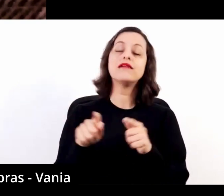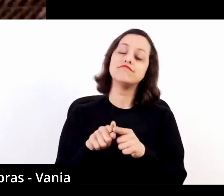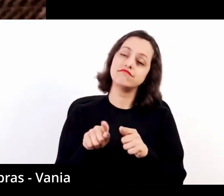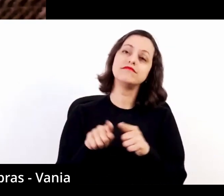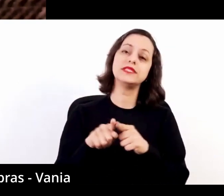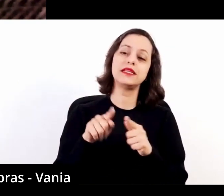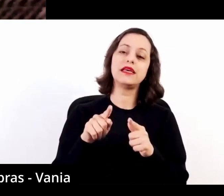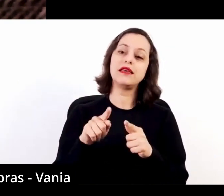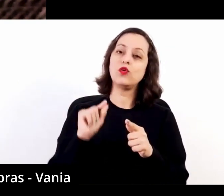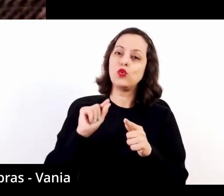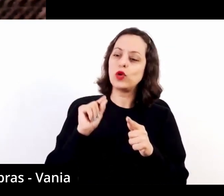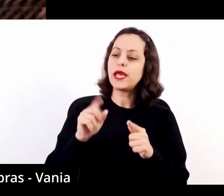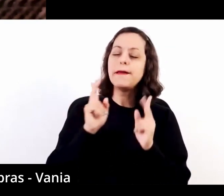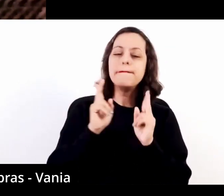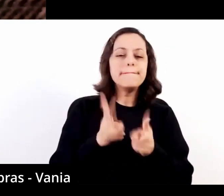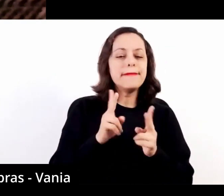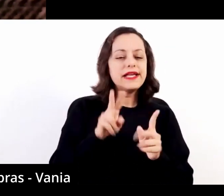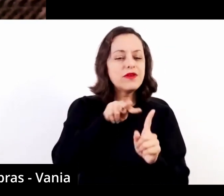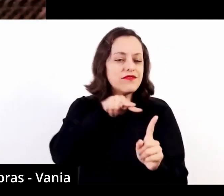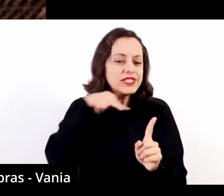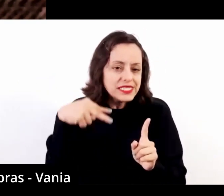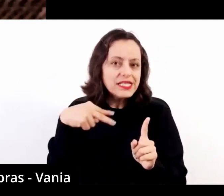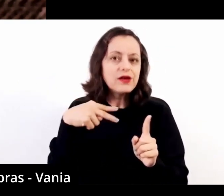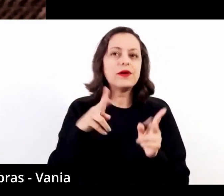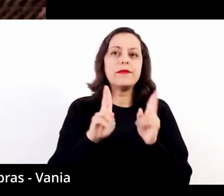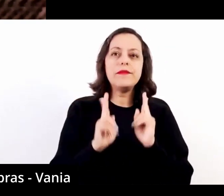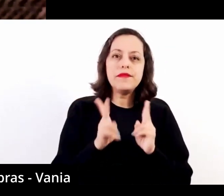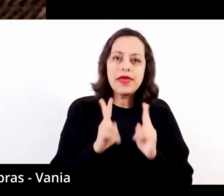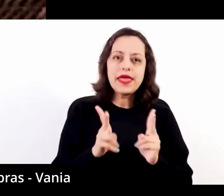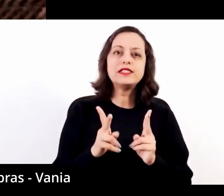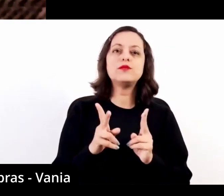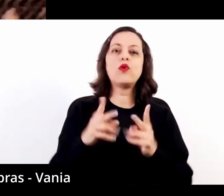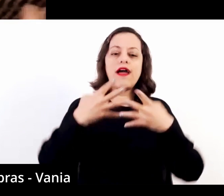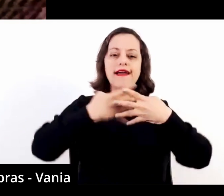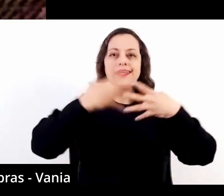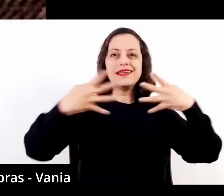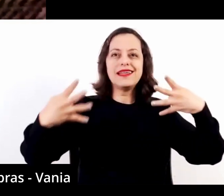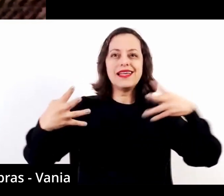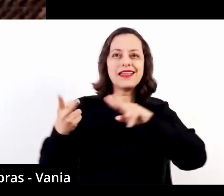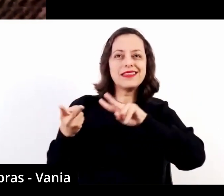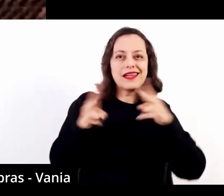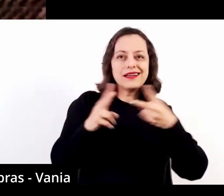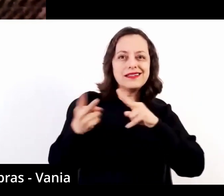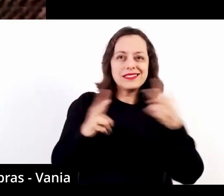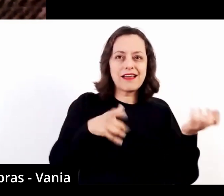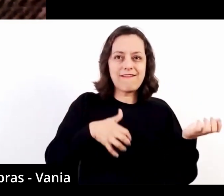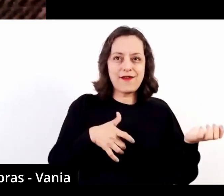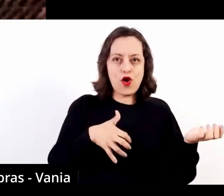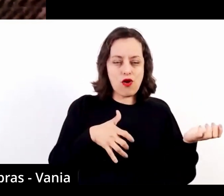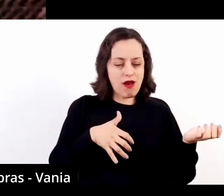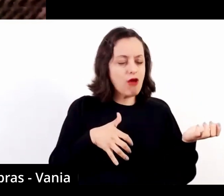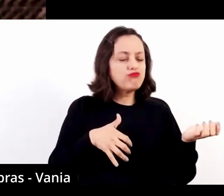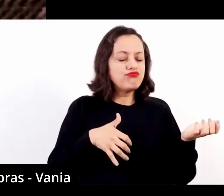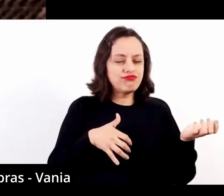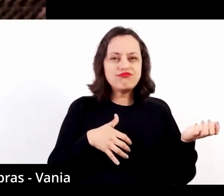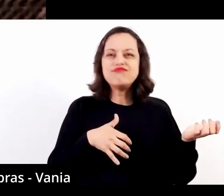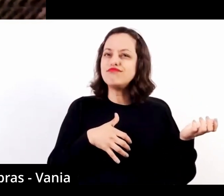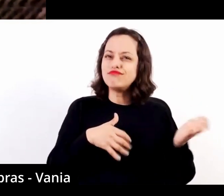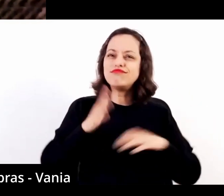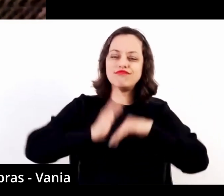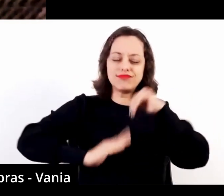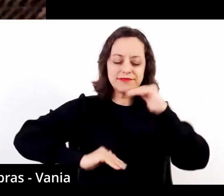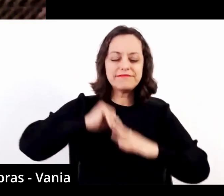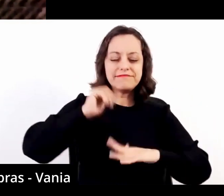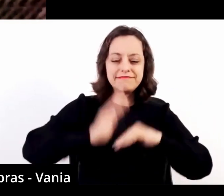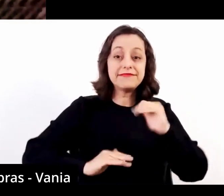Brin também estão dentro dessa mesma perspectiva, também foram transcritores muito prolíficos e